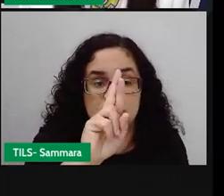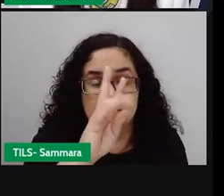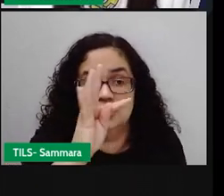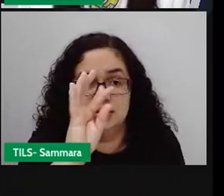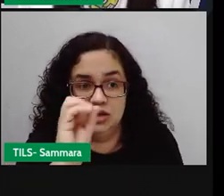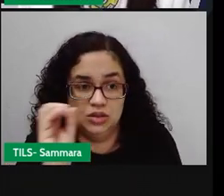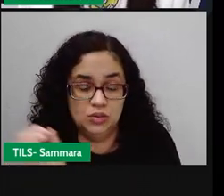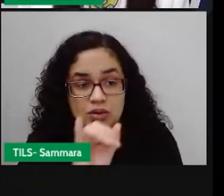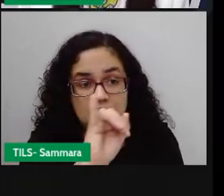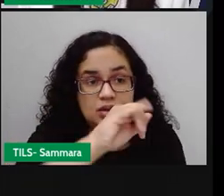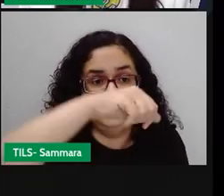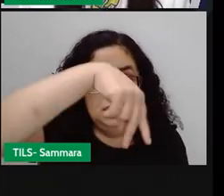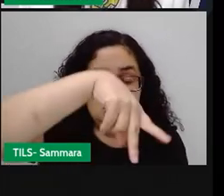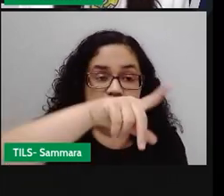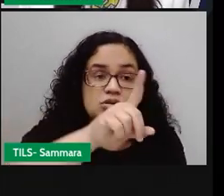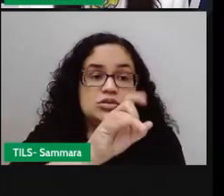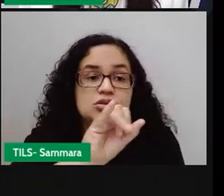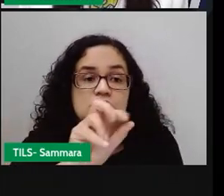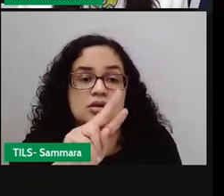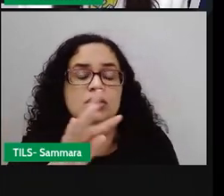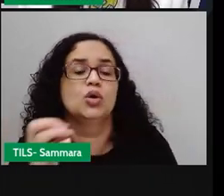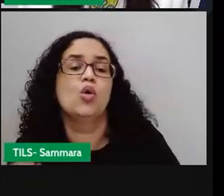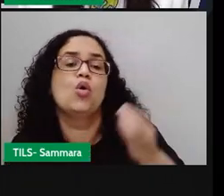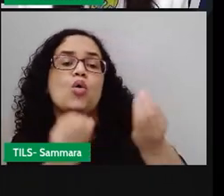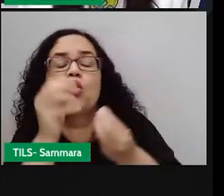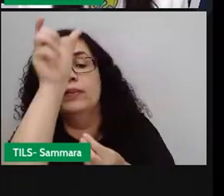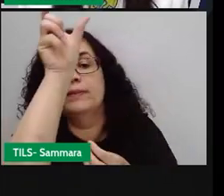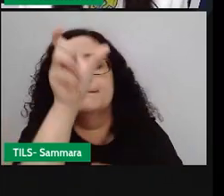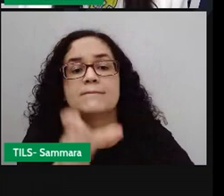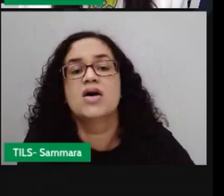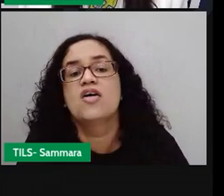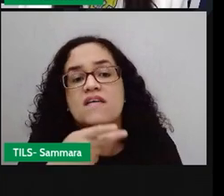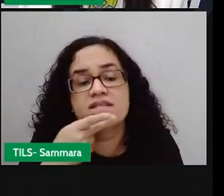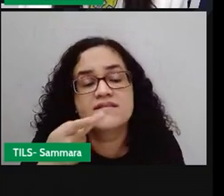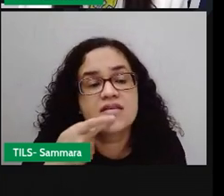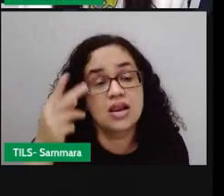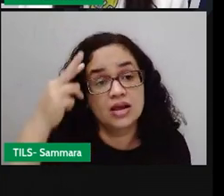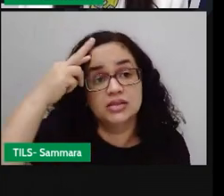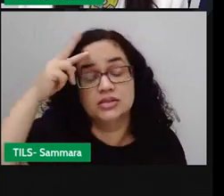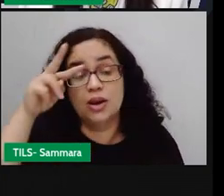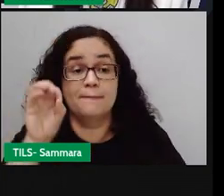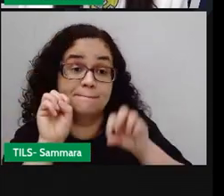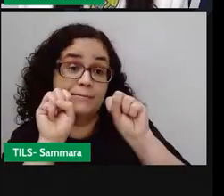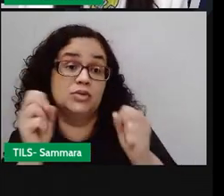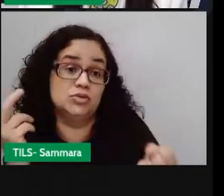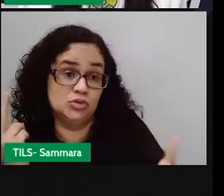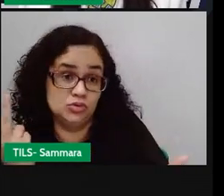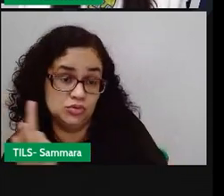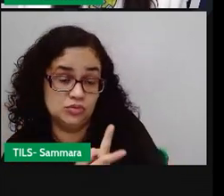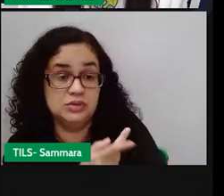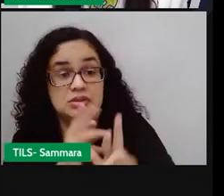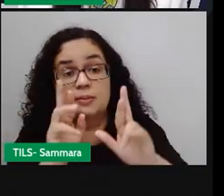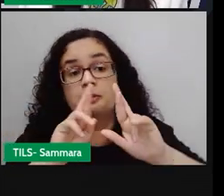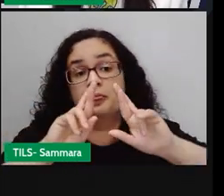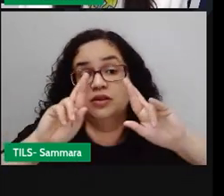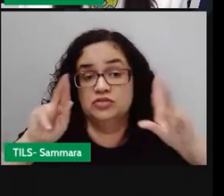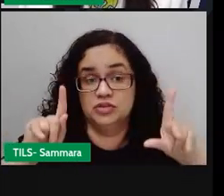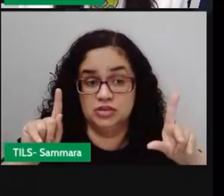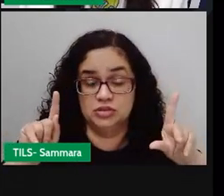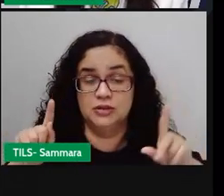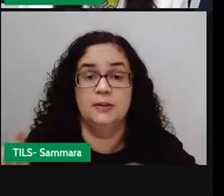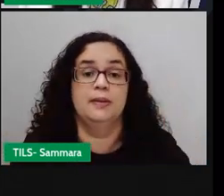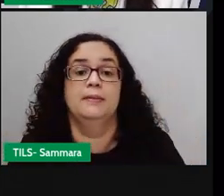porque a forma como os personagens falam dentro da história pode acontecer de formas diferentes. Ela pode